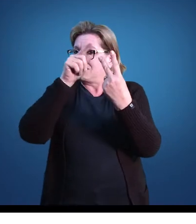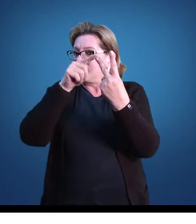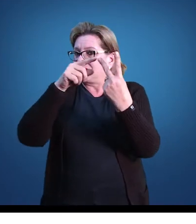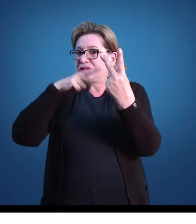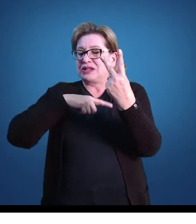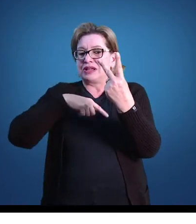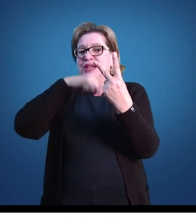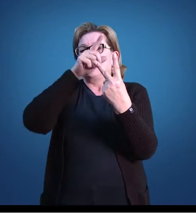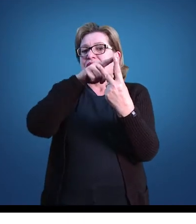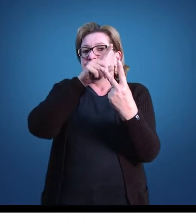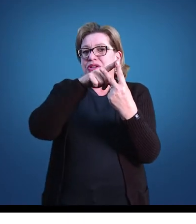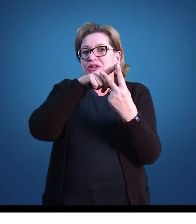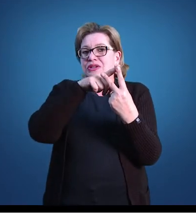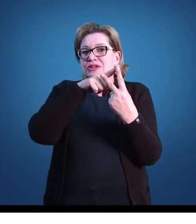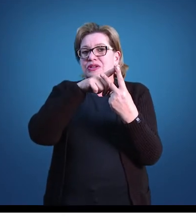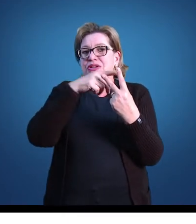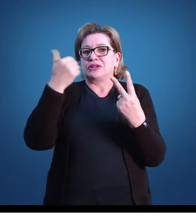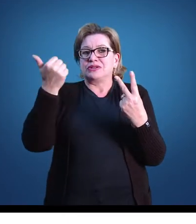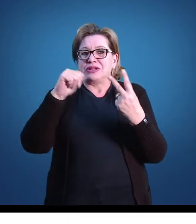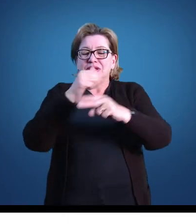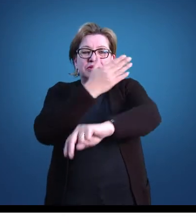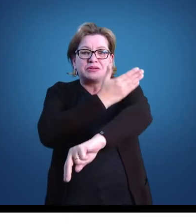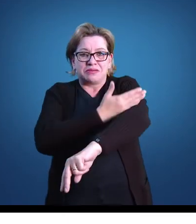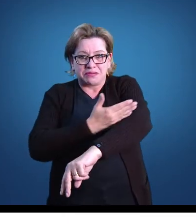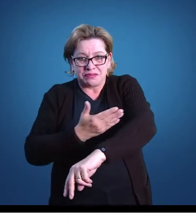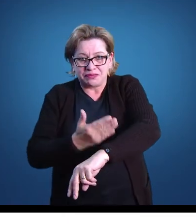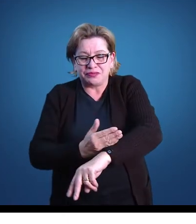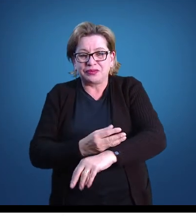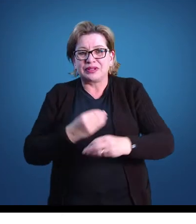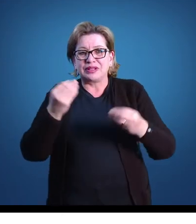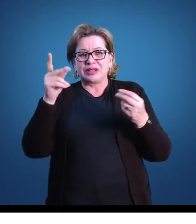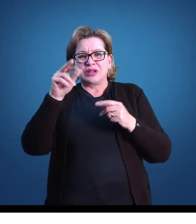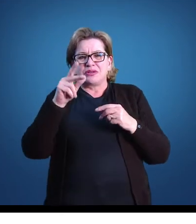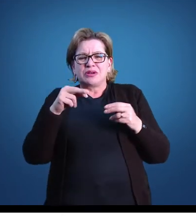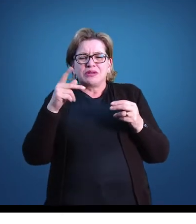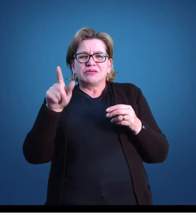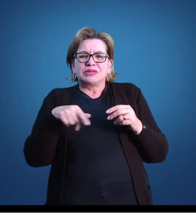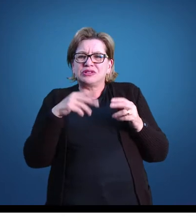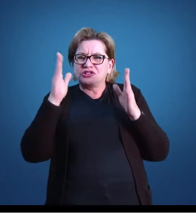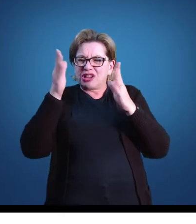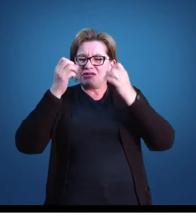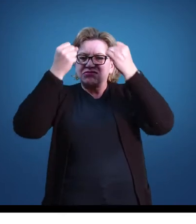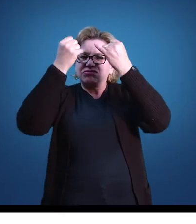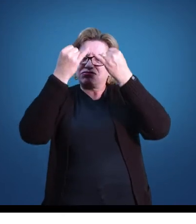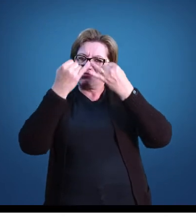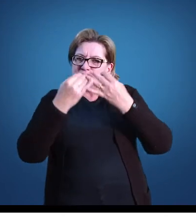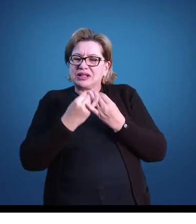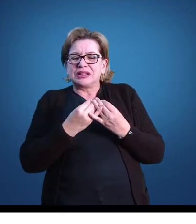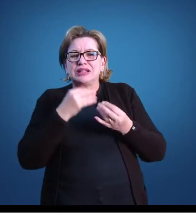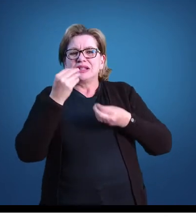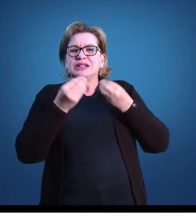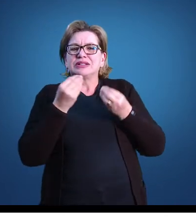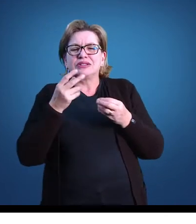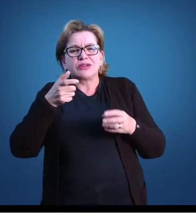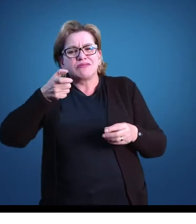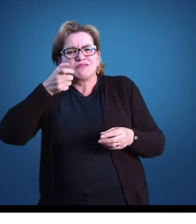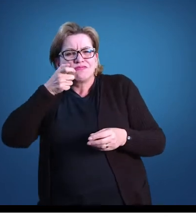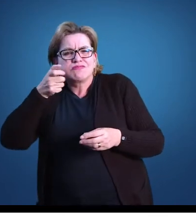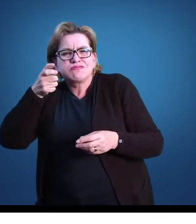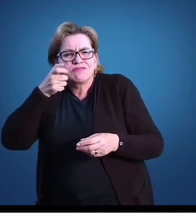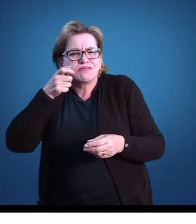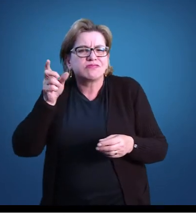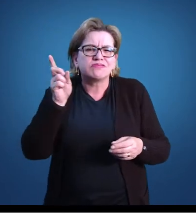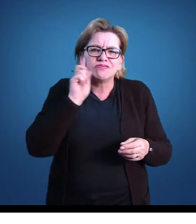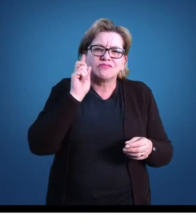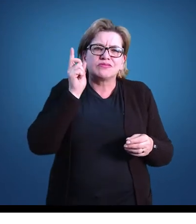Um, que é a avaliação prática, que é como elas comentaram aqui, né? É algo que a gente vai observando no